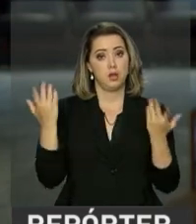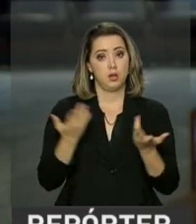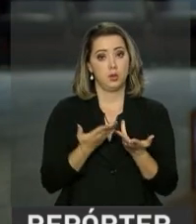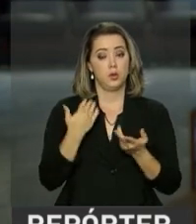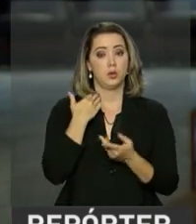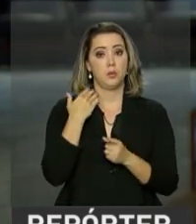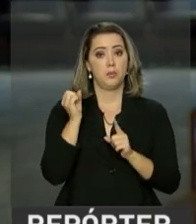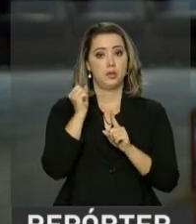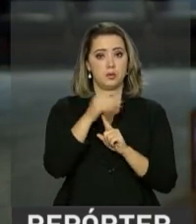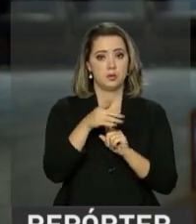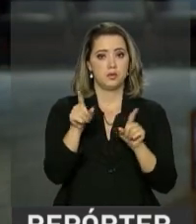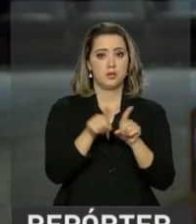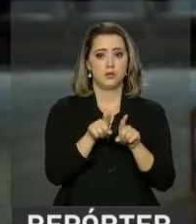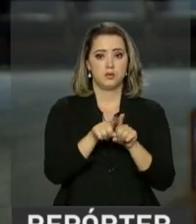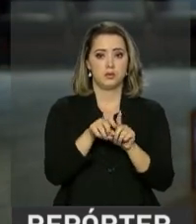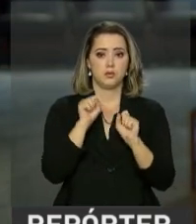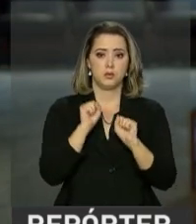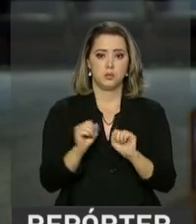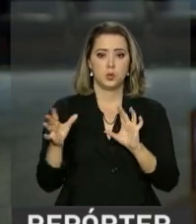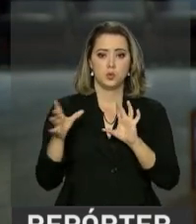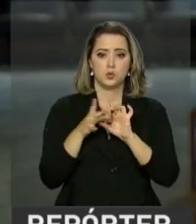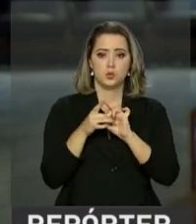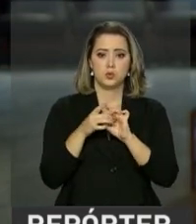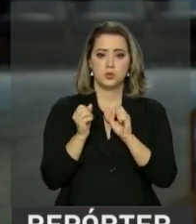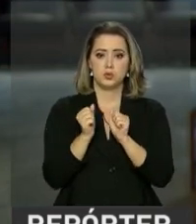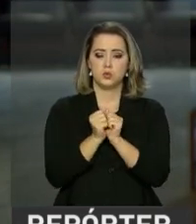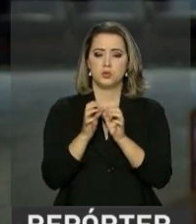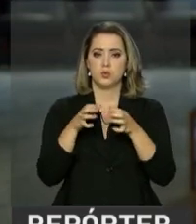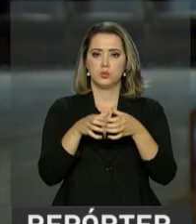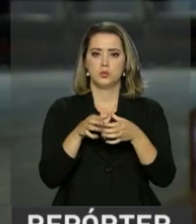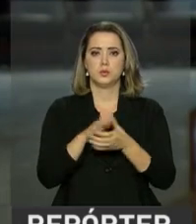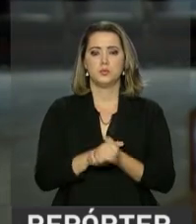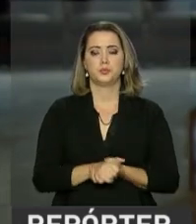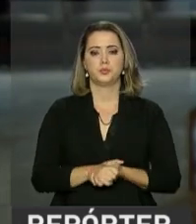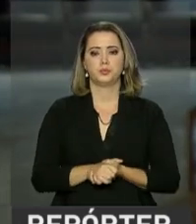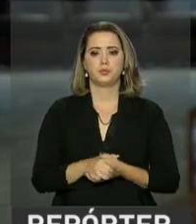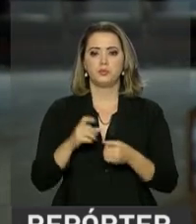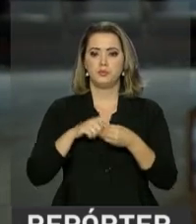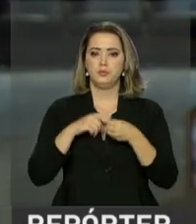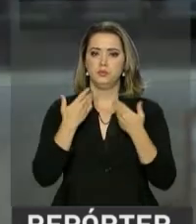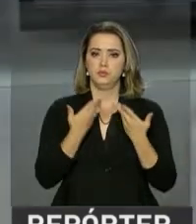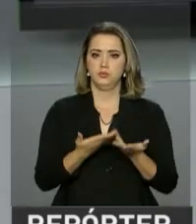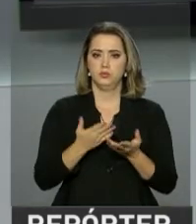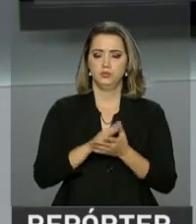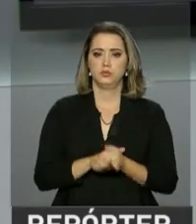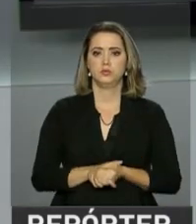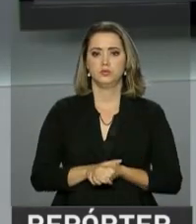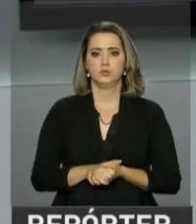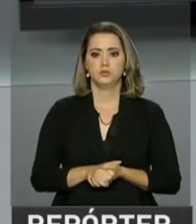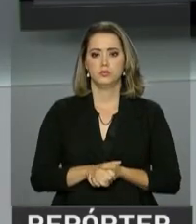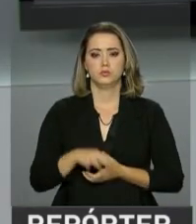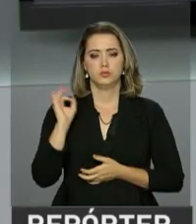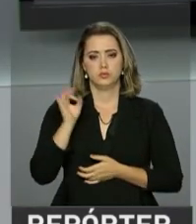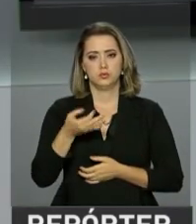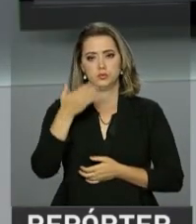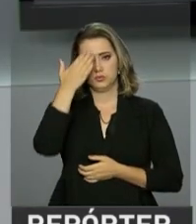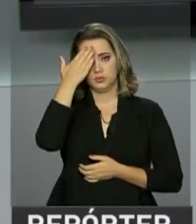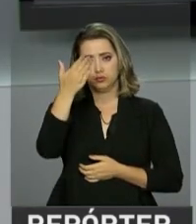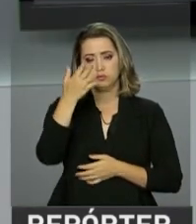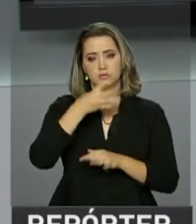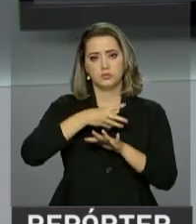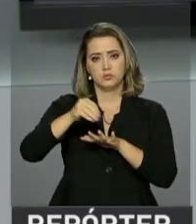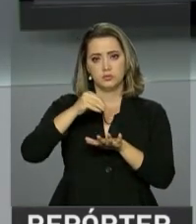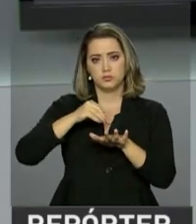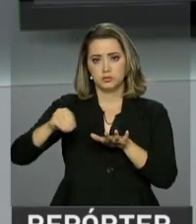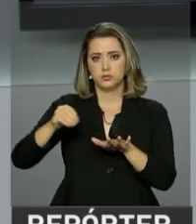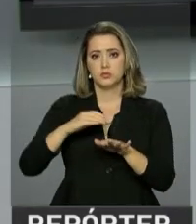agora o Banco Central também se soma a essas instituições. Eu volto com você no estúdio, Roberto. Tá certo, Paulo. Obrigado